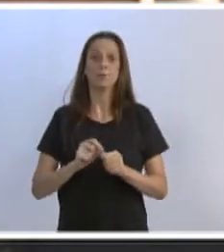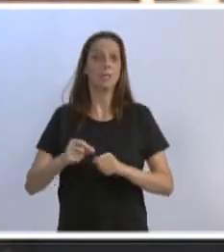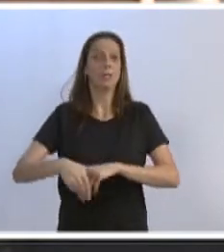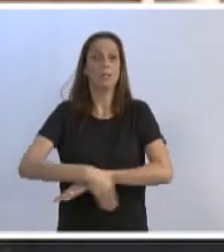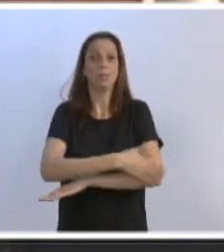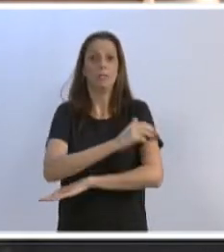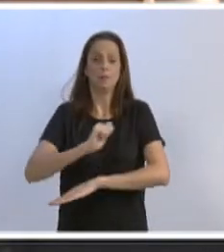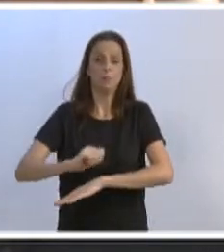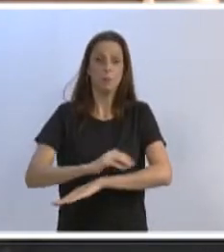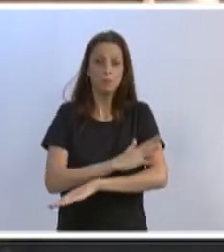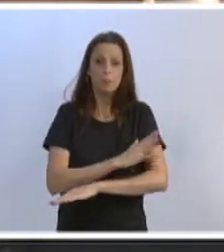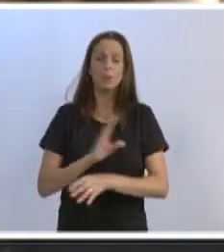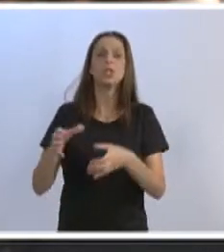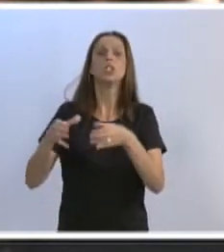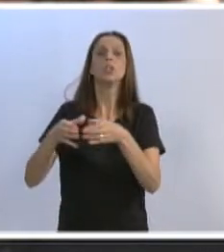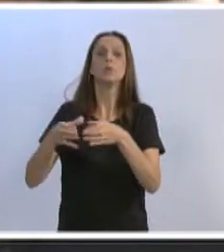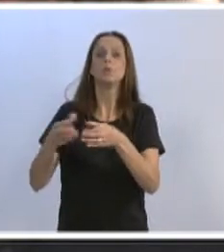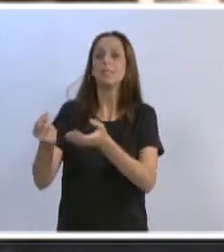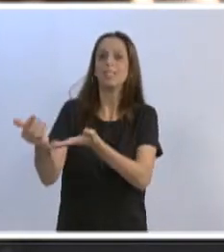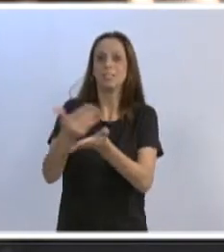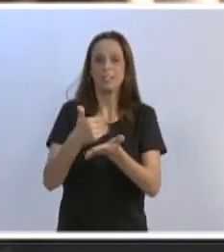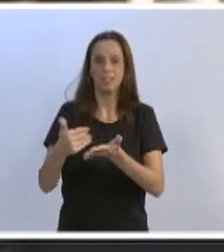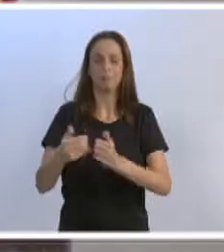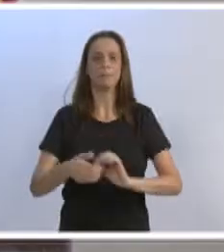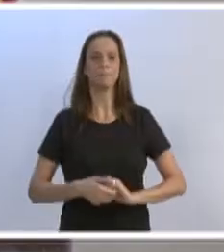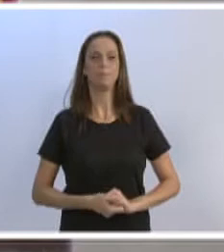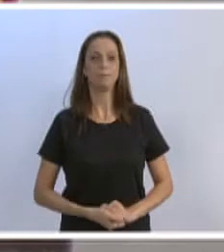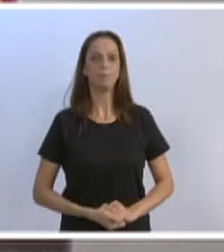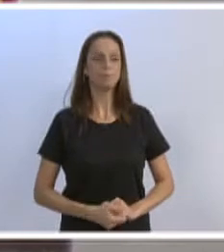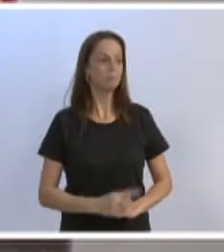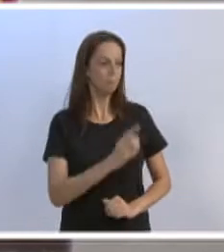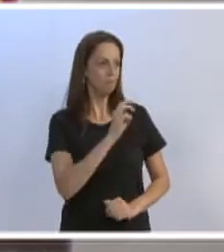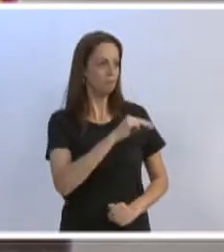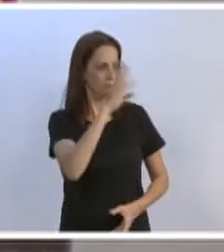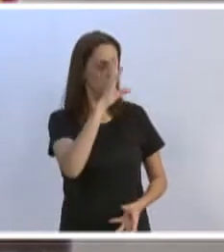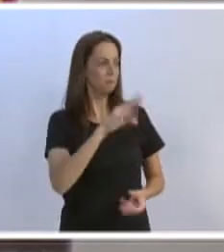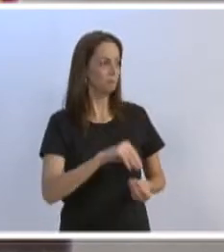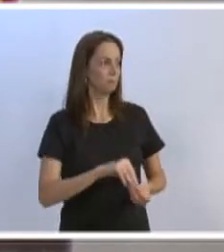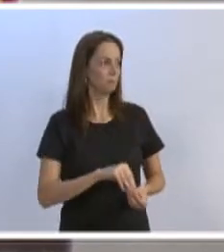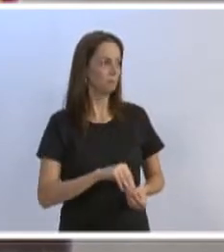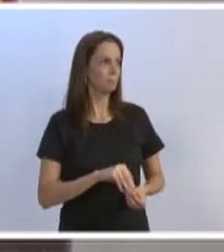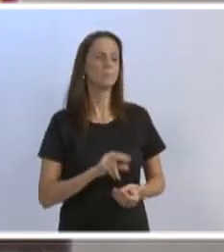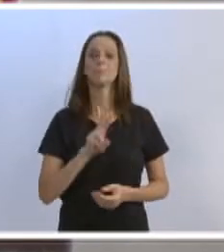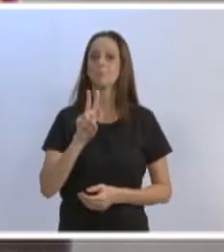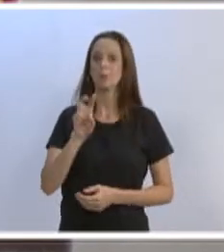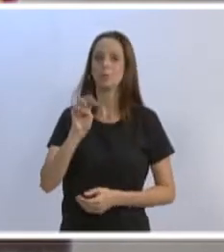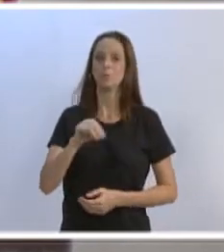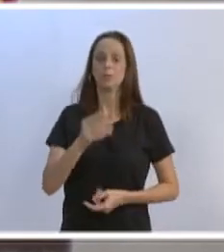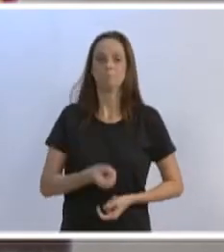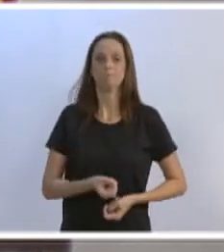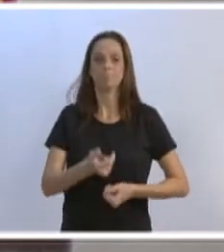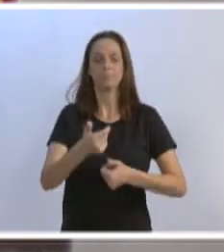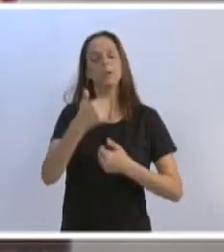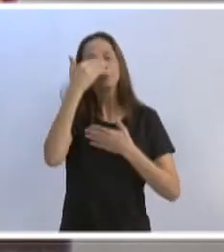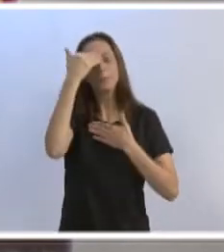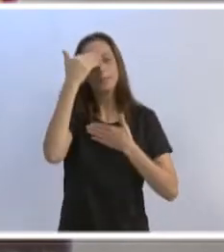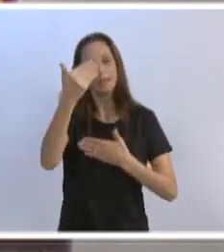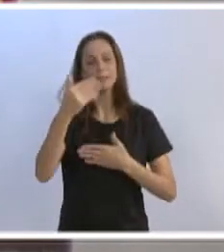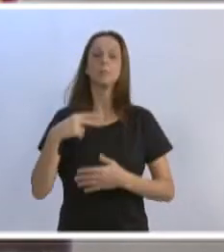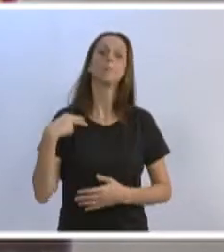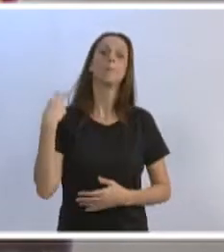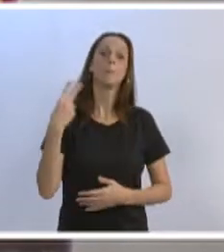que é o que o decreto está prevendo. Presidente, V. Exª, você me concede mais um minuto para terminar? Mais dois minutos. Obrigado. Vereador,